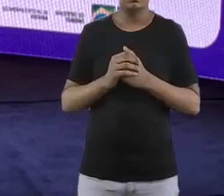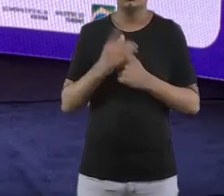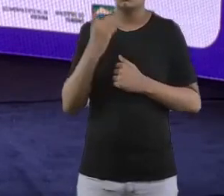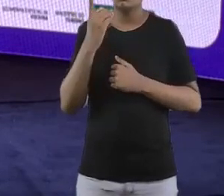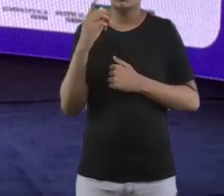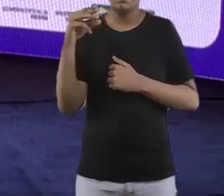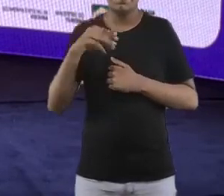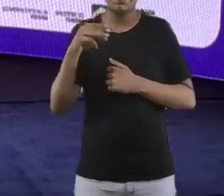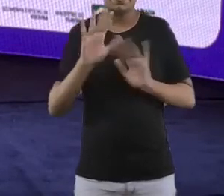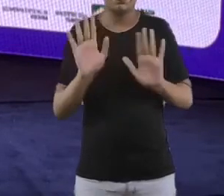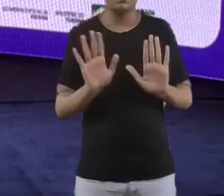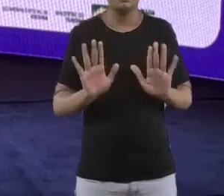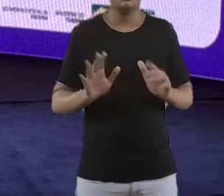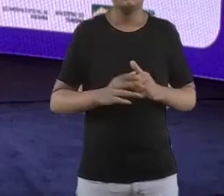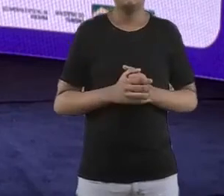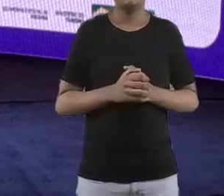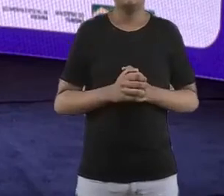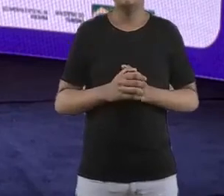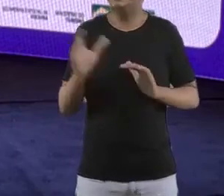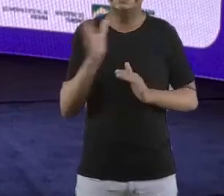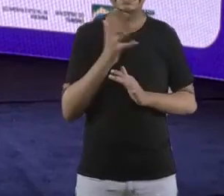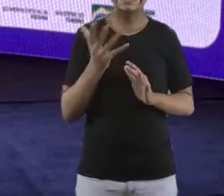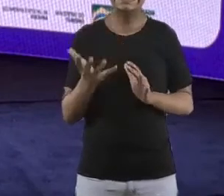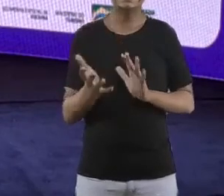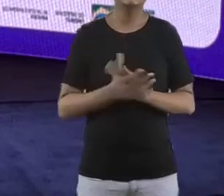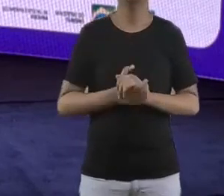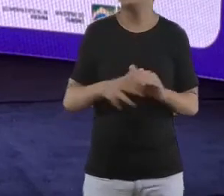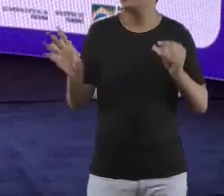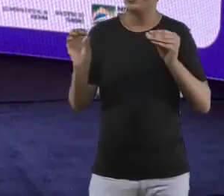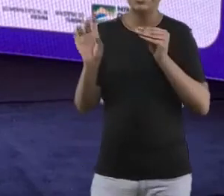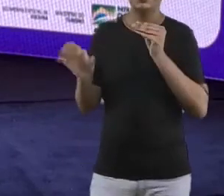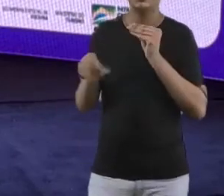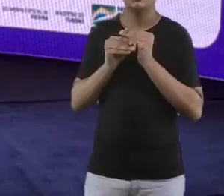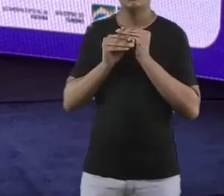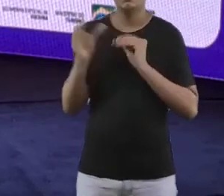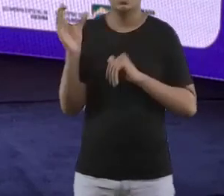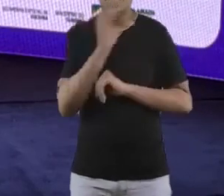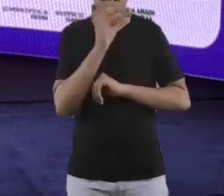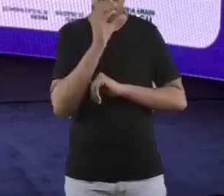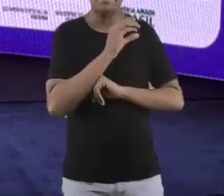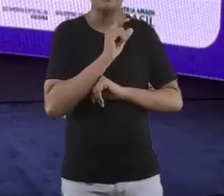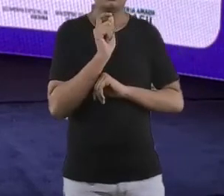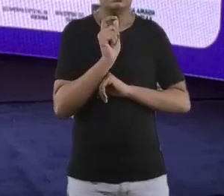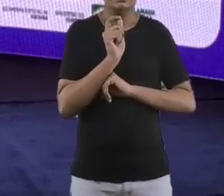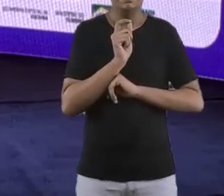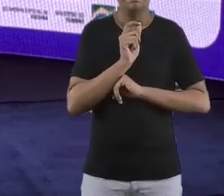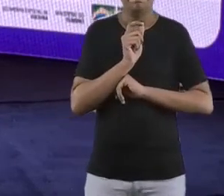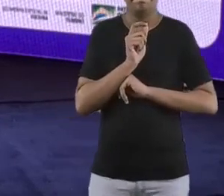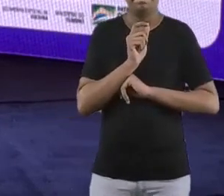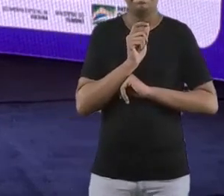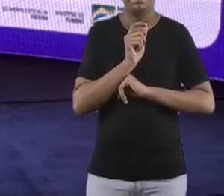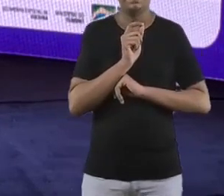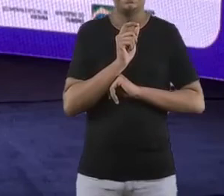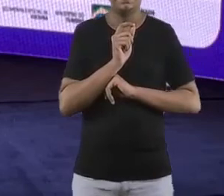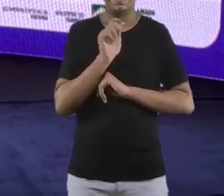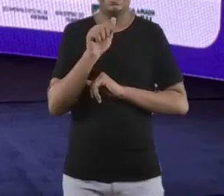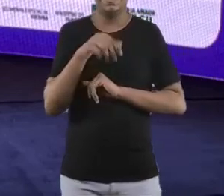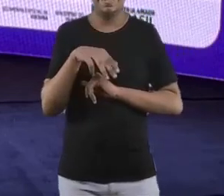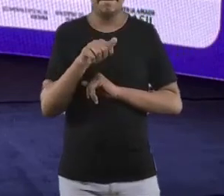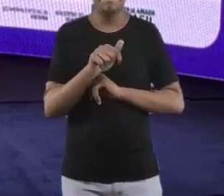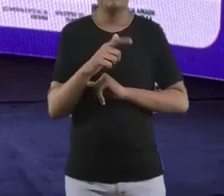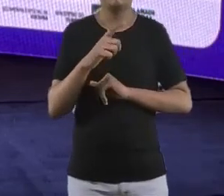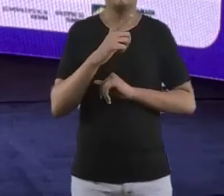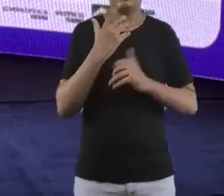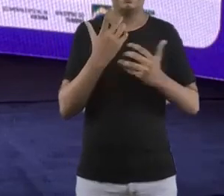pode falar. Ai, meu Deus. Não, eu só ia complementar dizendo que é essa ideia, né? A AMA quer ser uma plataforma. Então, assim, a gente